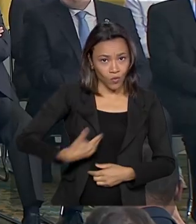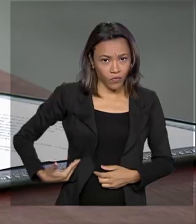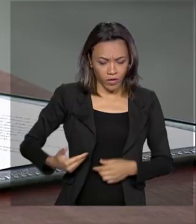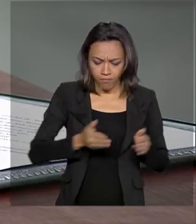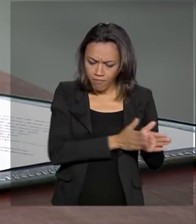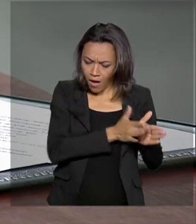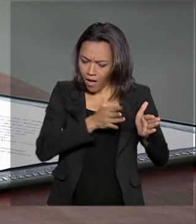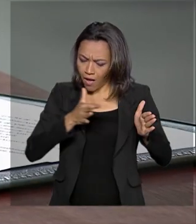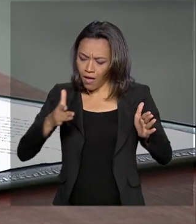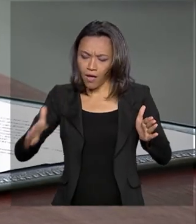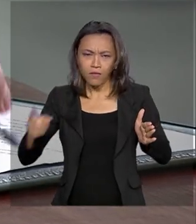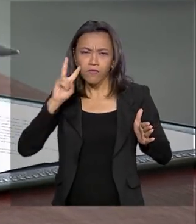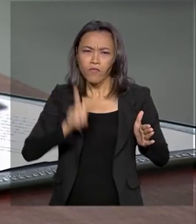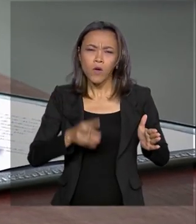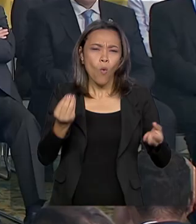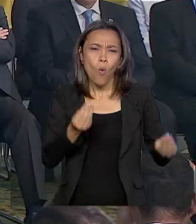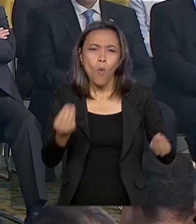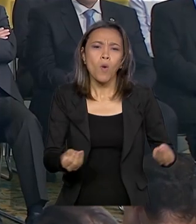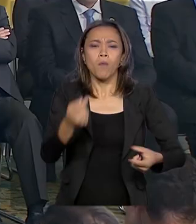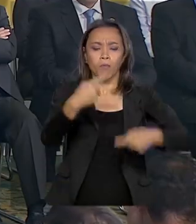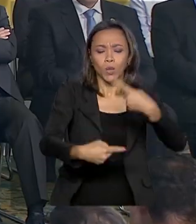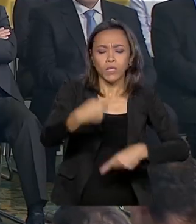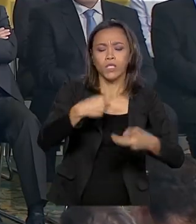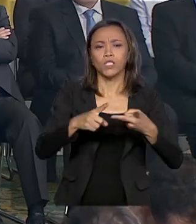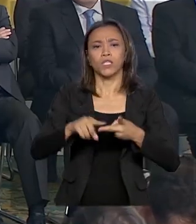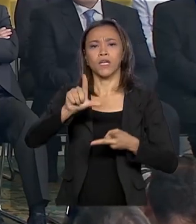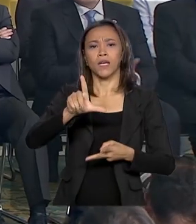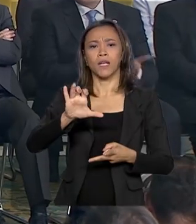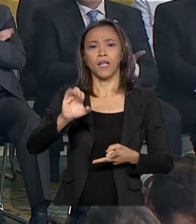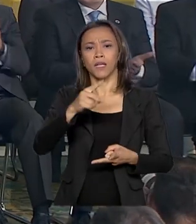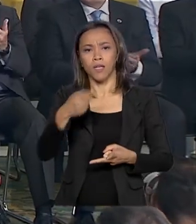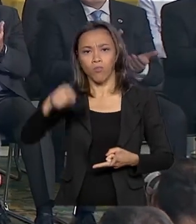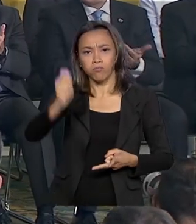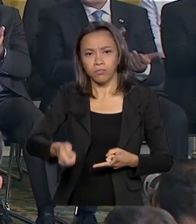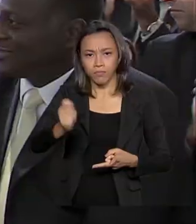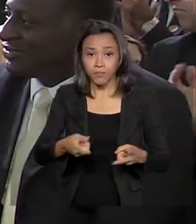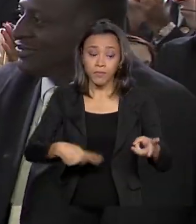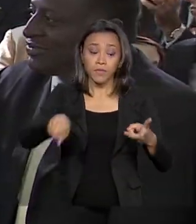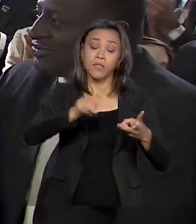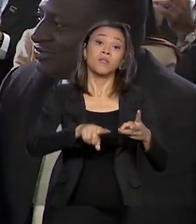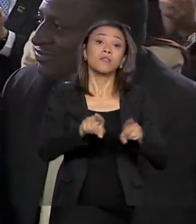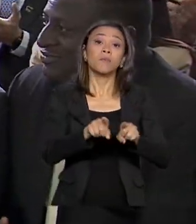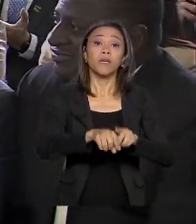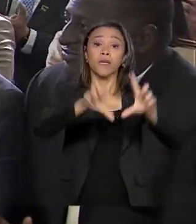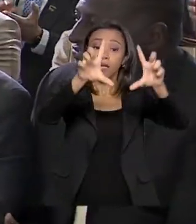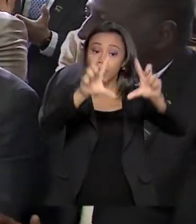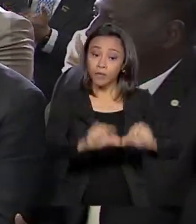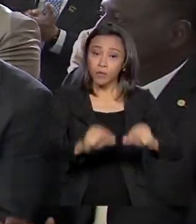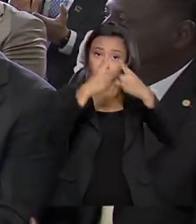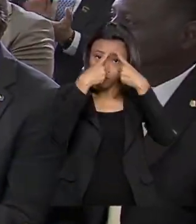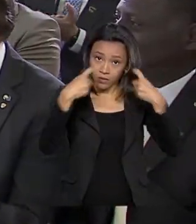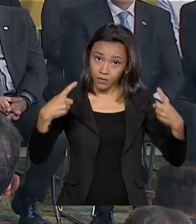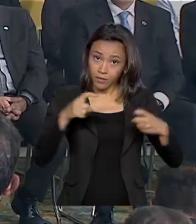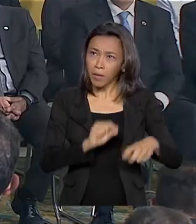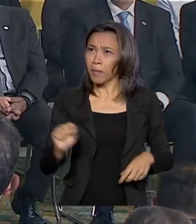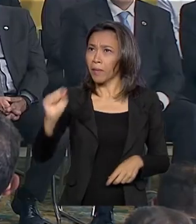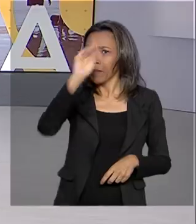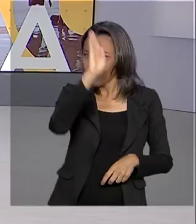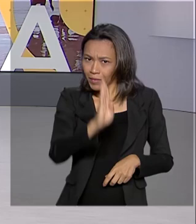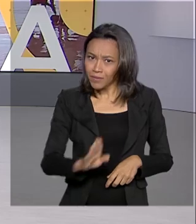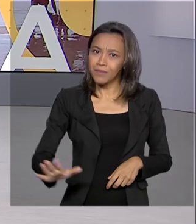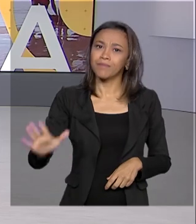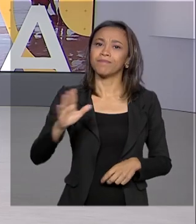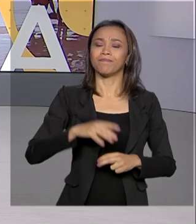Você vai ver as políticas adotadas como os leilões de energia e a diminuição dos índices de criminalidade em todo o país.